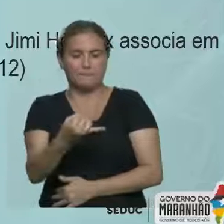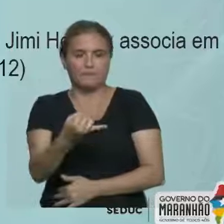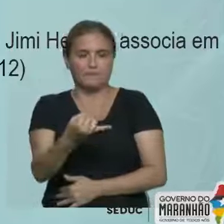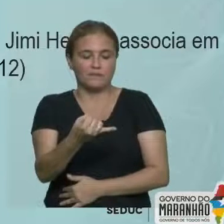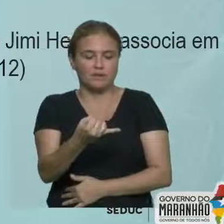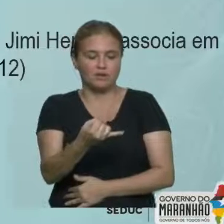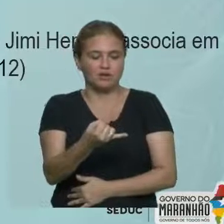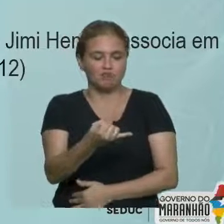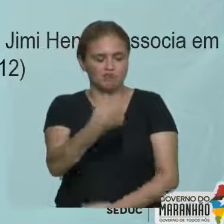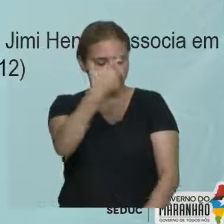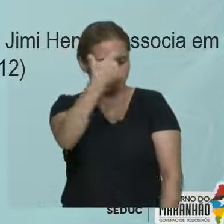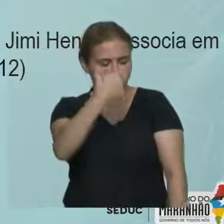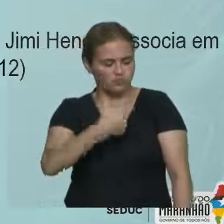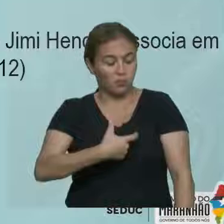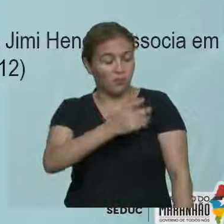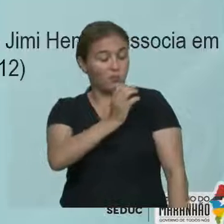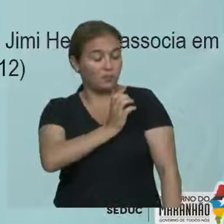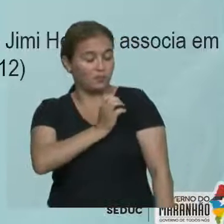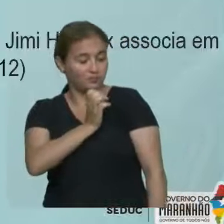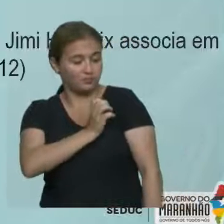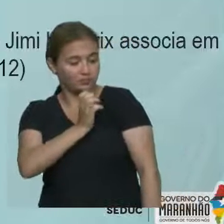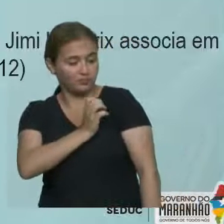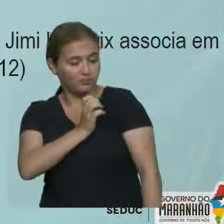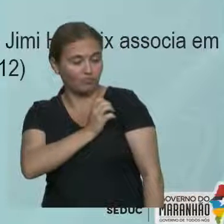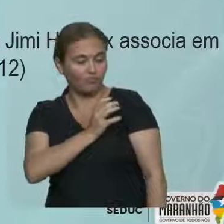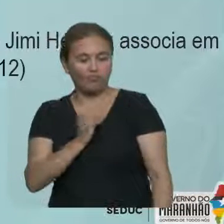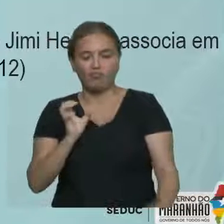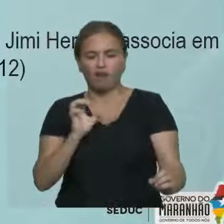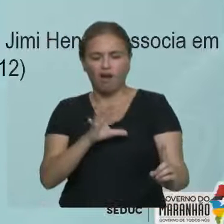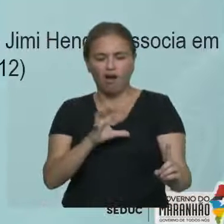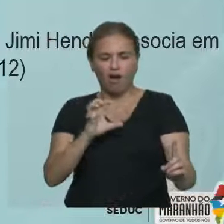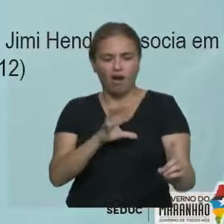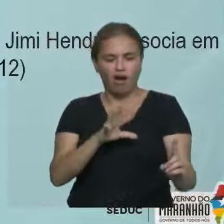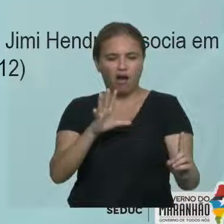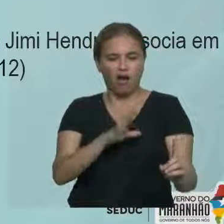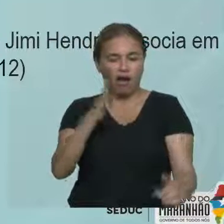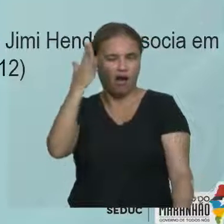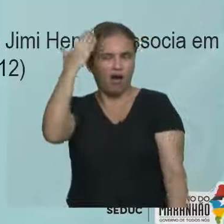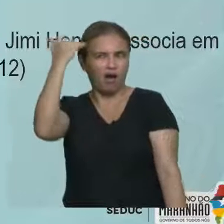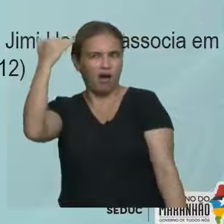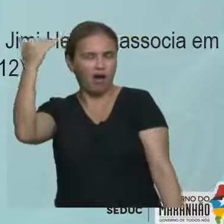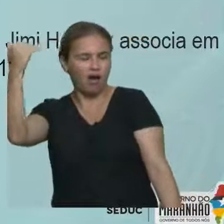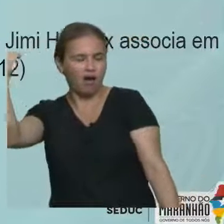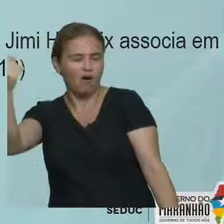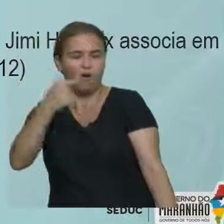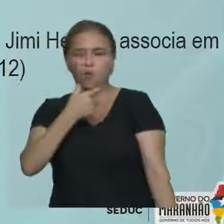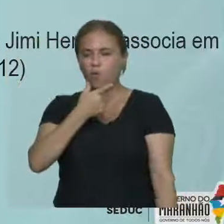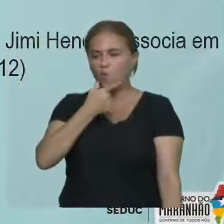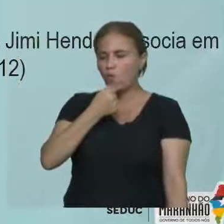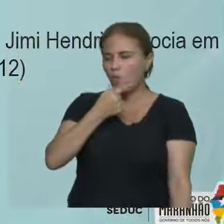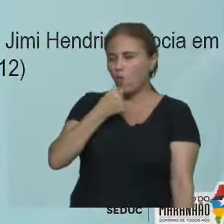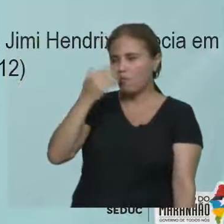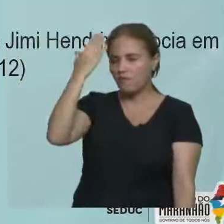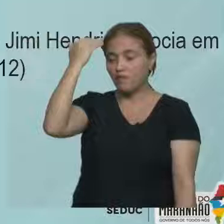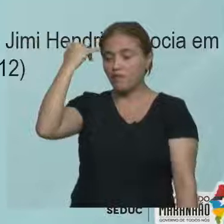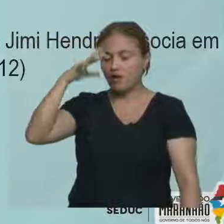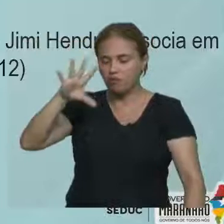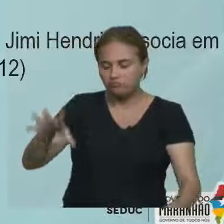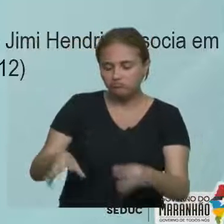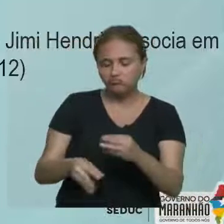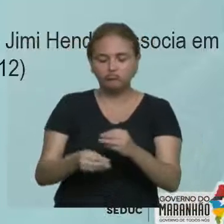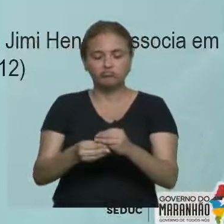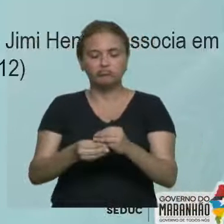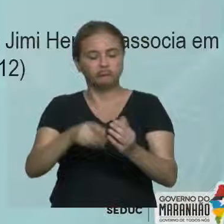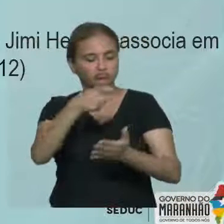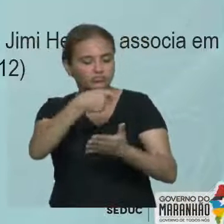social e da possível influência sobre seus fãs, o famoso Jimi Hendrix, associa em seu texto os